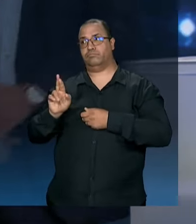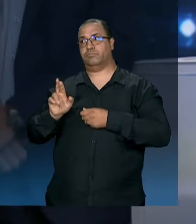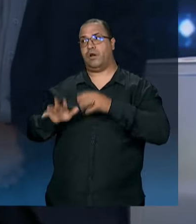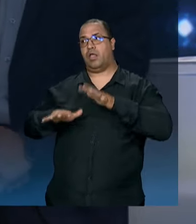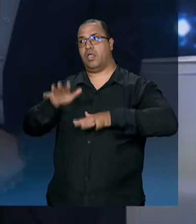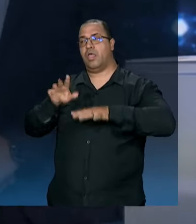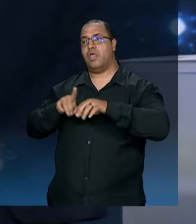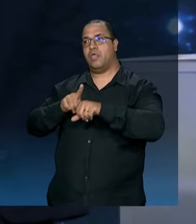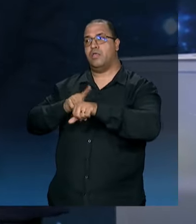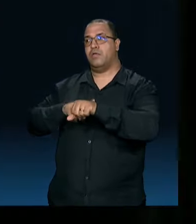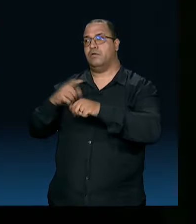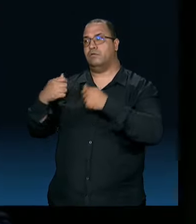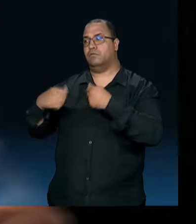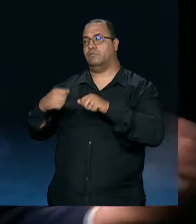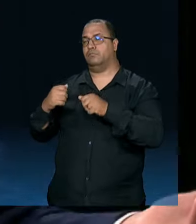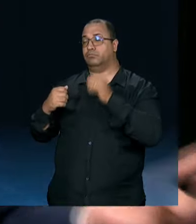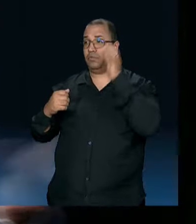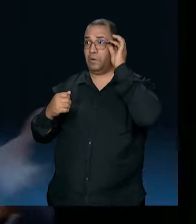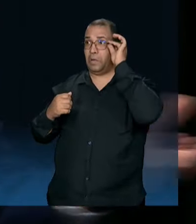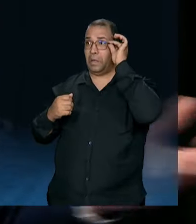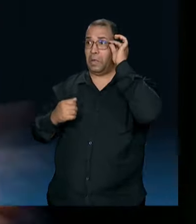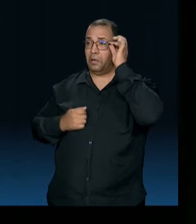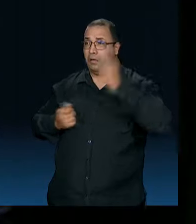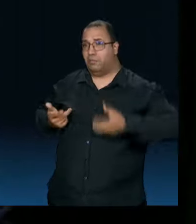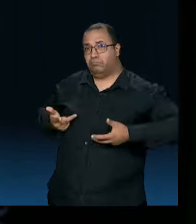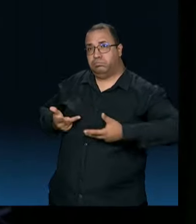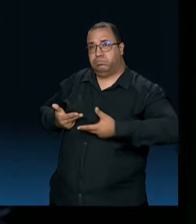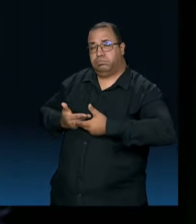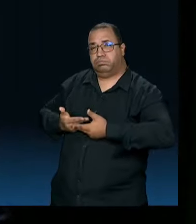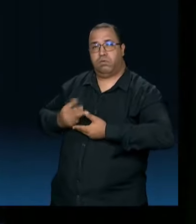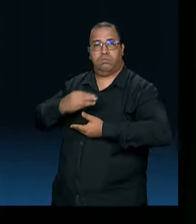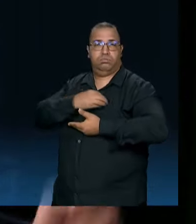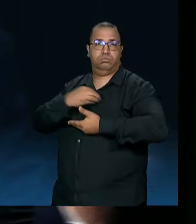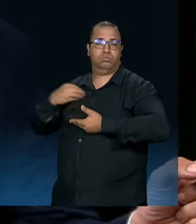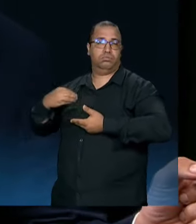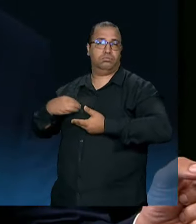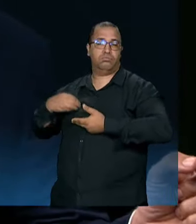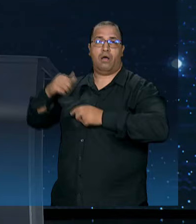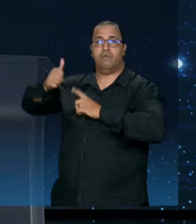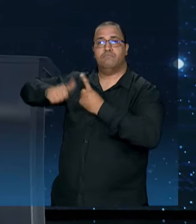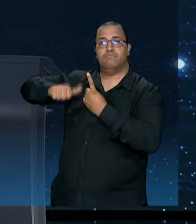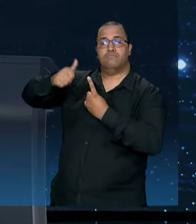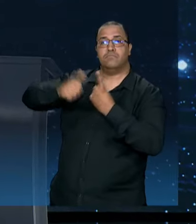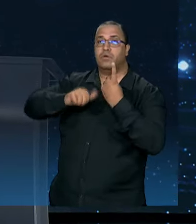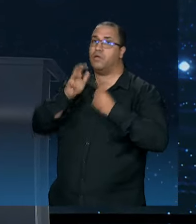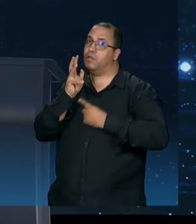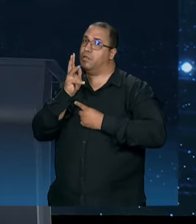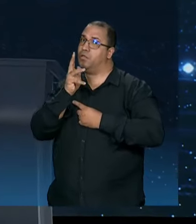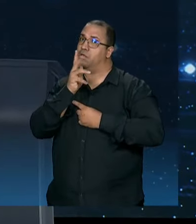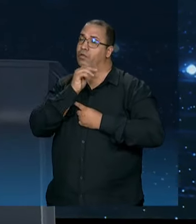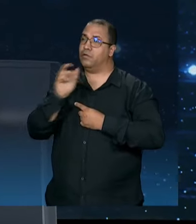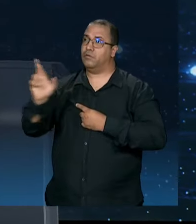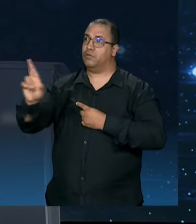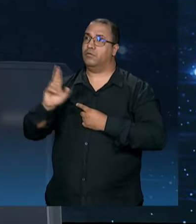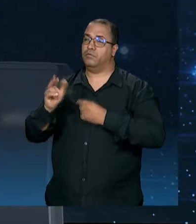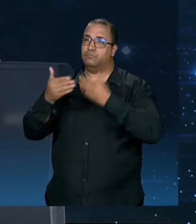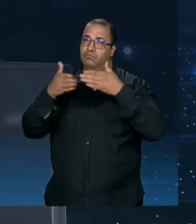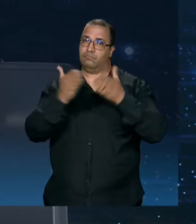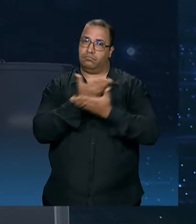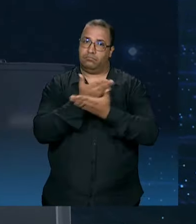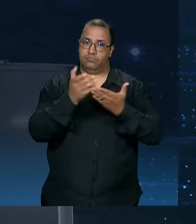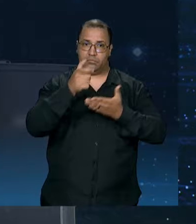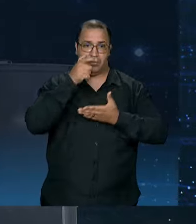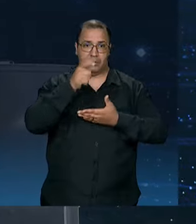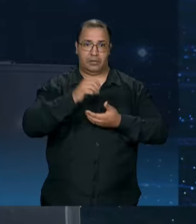as pessoas que precisam de uma cirurgia e de uma consulta com especialista demoram hoje na cidade de São Paulo? Responde falando para essas pessoas.